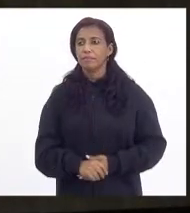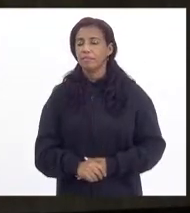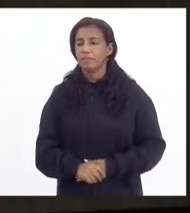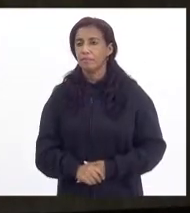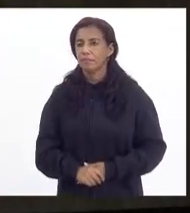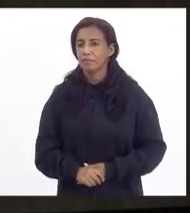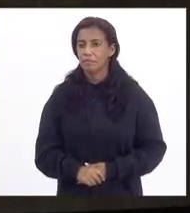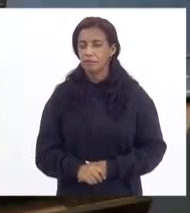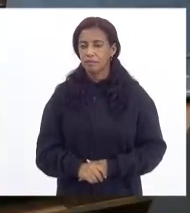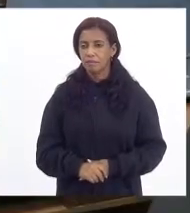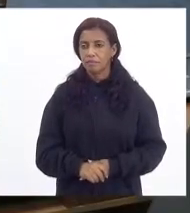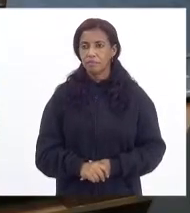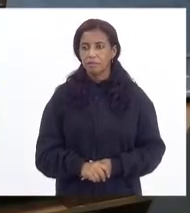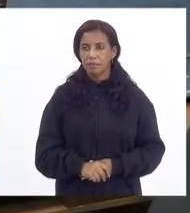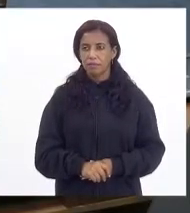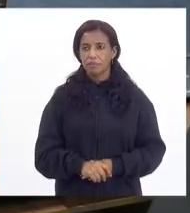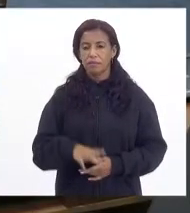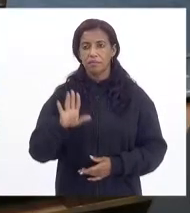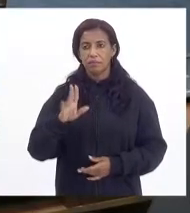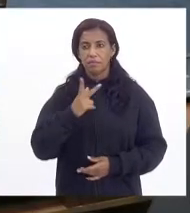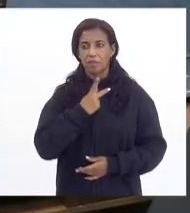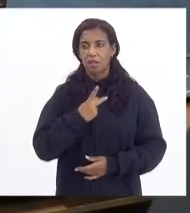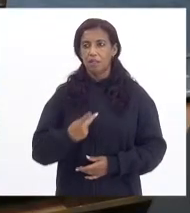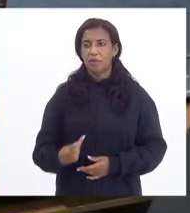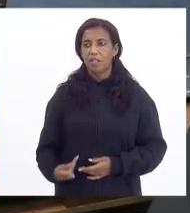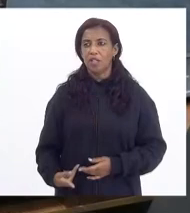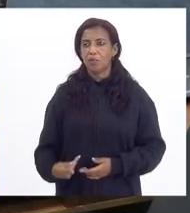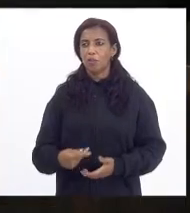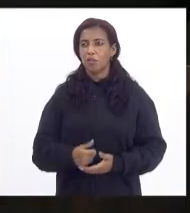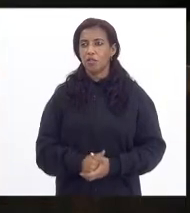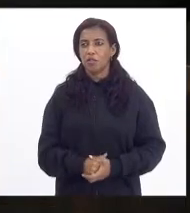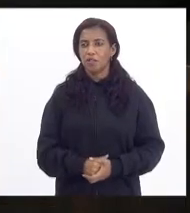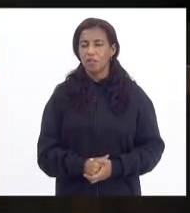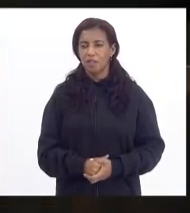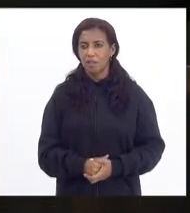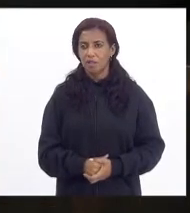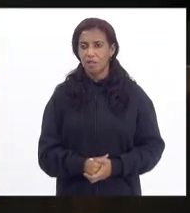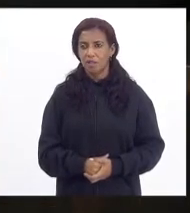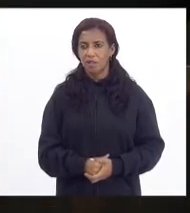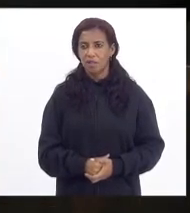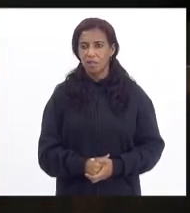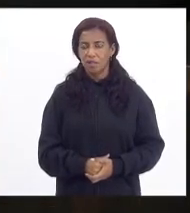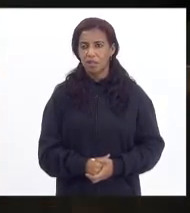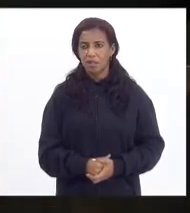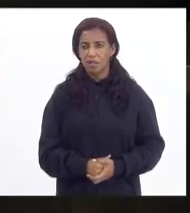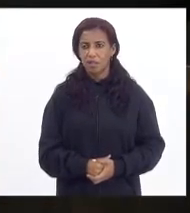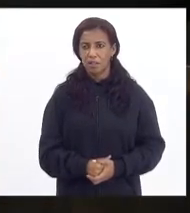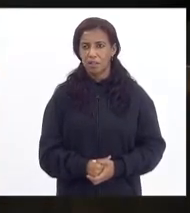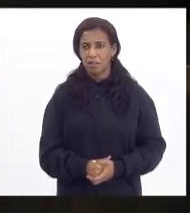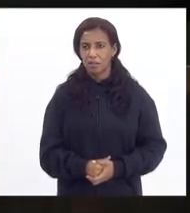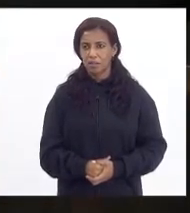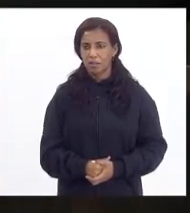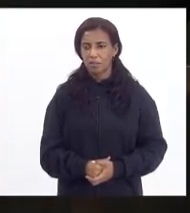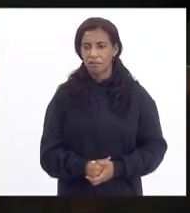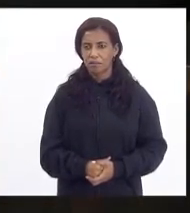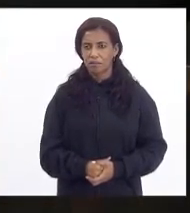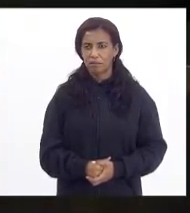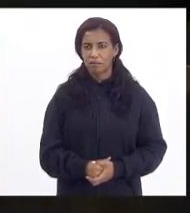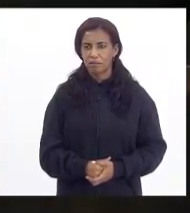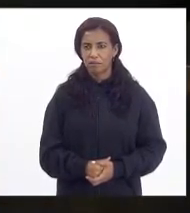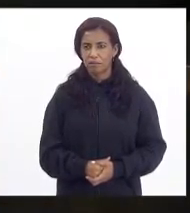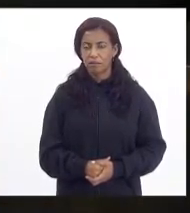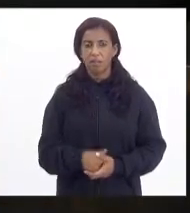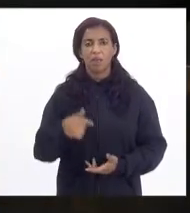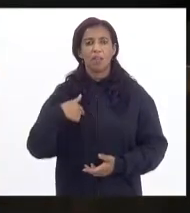a Casa vêm fazendo. Senhora Presidente. Antes de dar a fala ao deputado Luiz Paulo, eu vou chamar os trabalhos à ordem, para